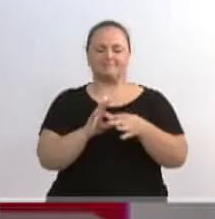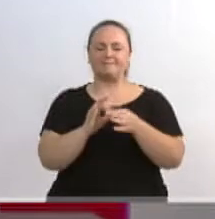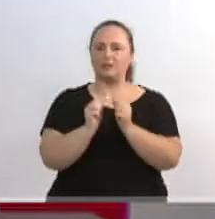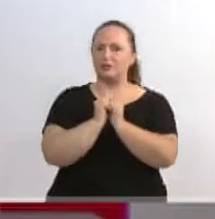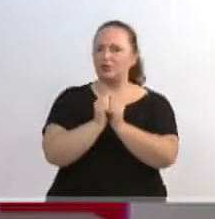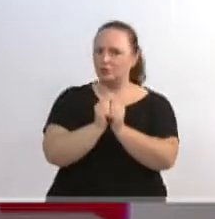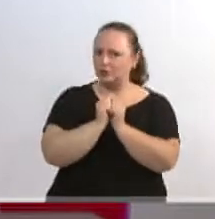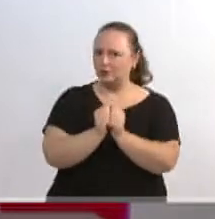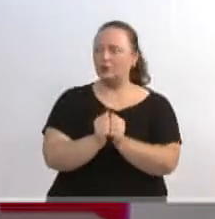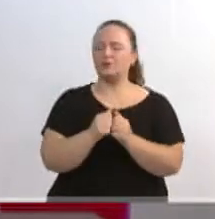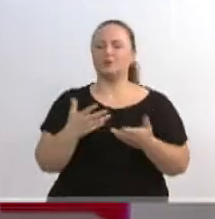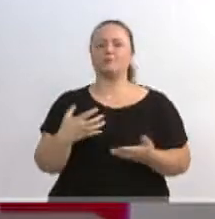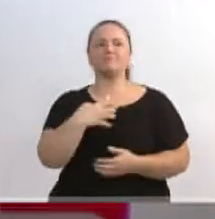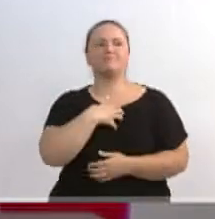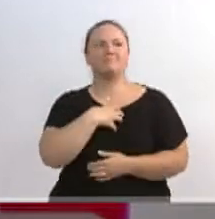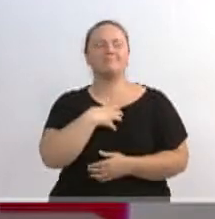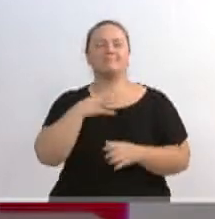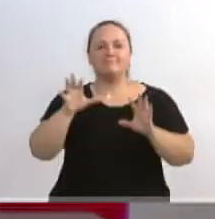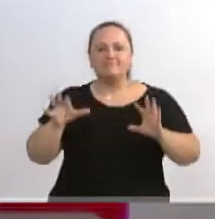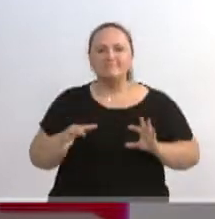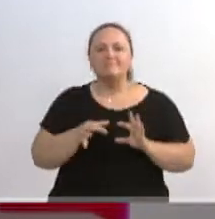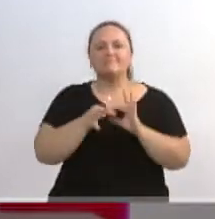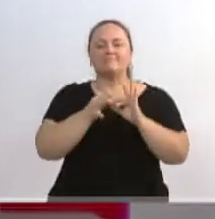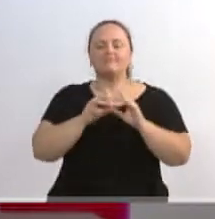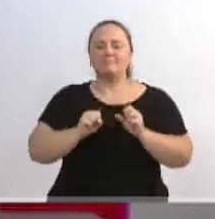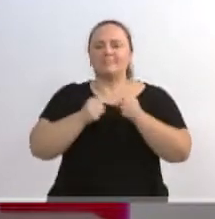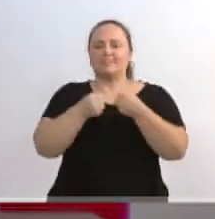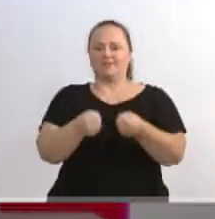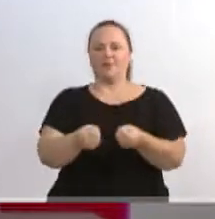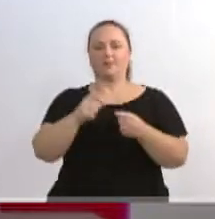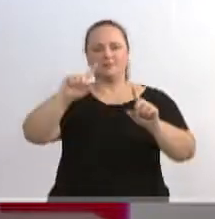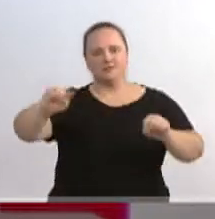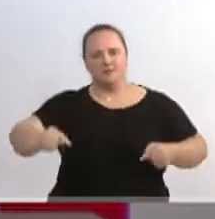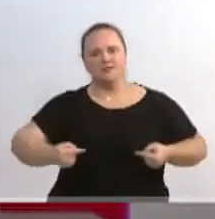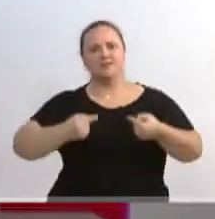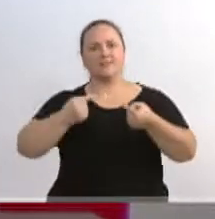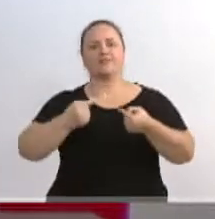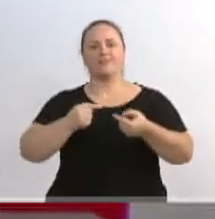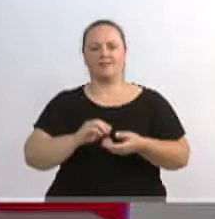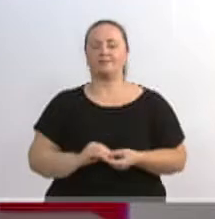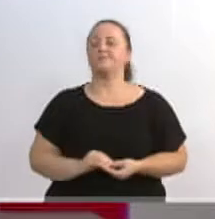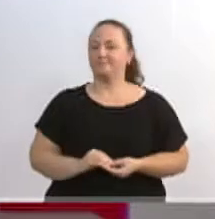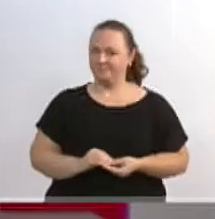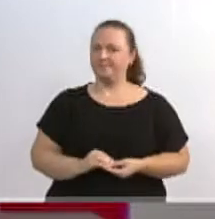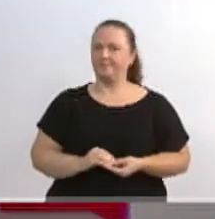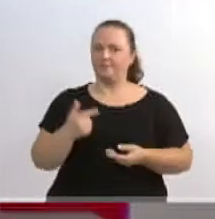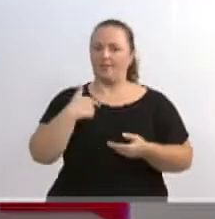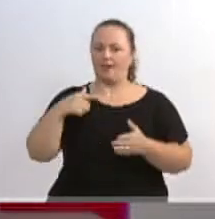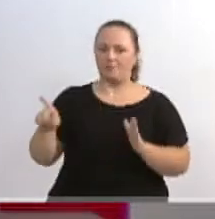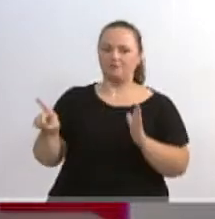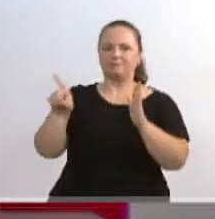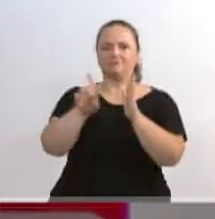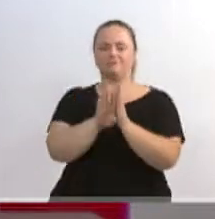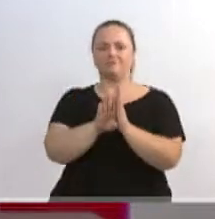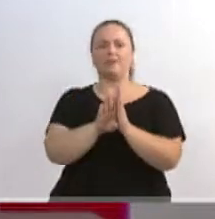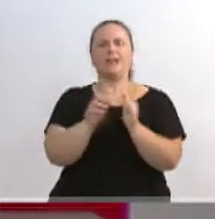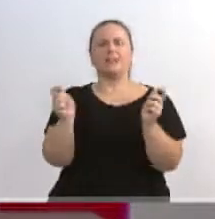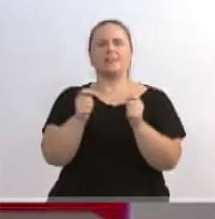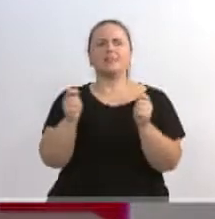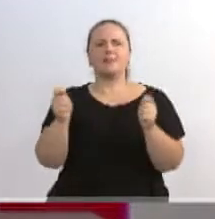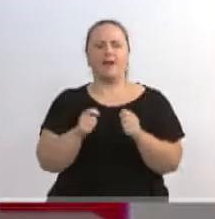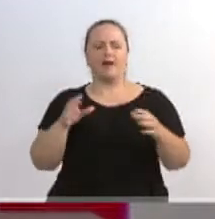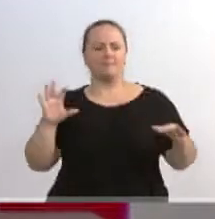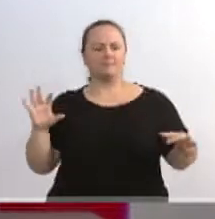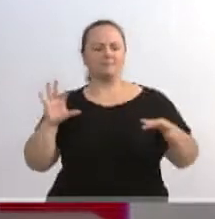fazer coro, no sentido de unirmos esforços para isso. Inclusive, isso era um desafio muito grande. Quando eu cheguei nessa Casa Legislativa, dizendo que era possível a gente construir